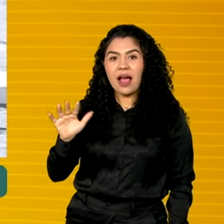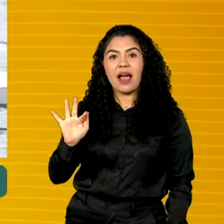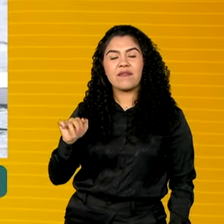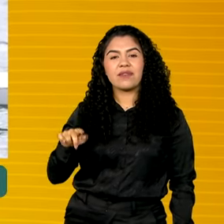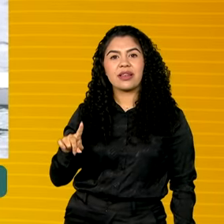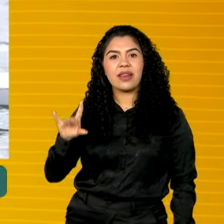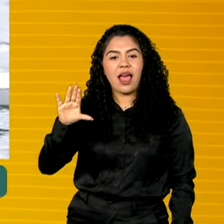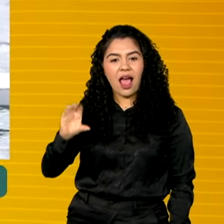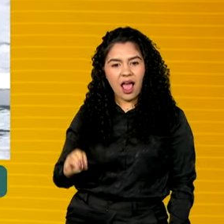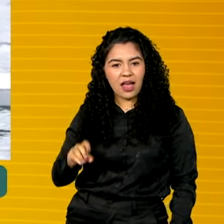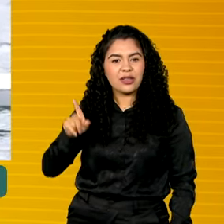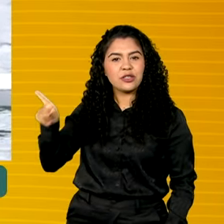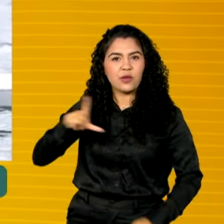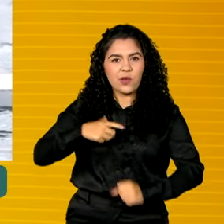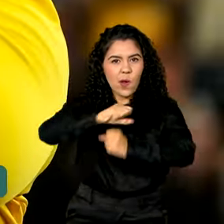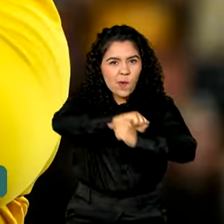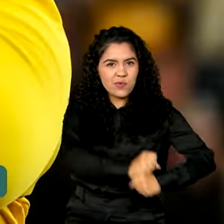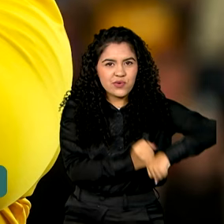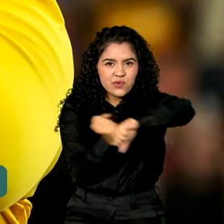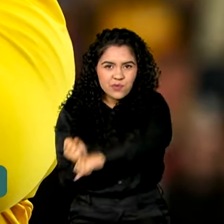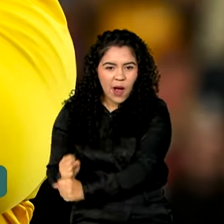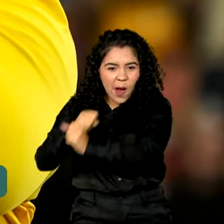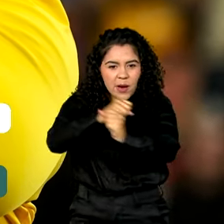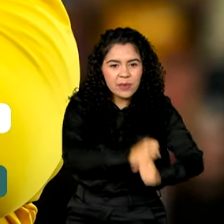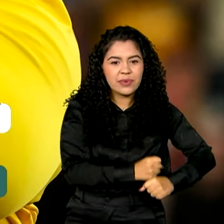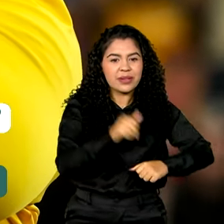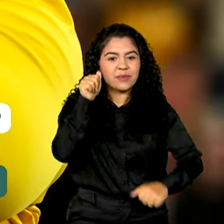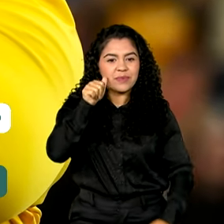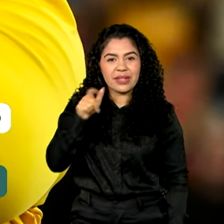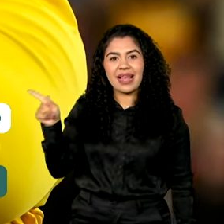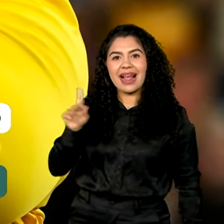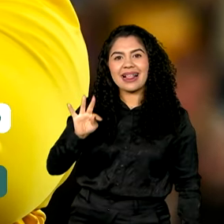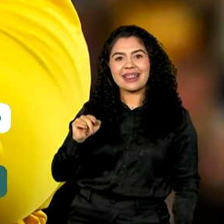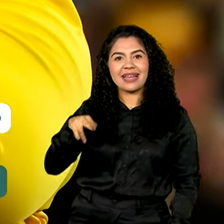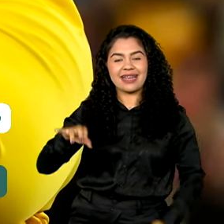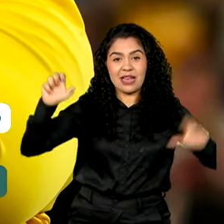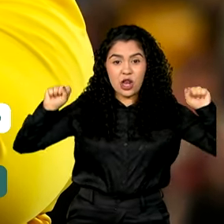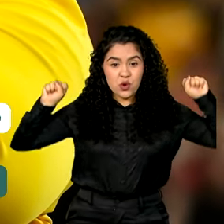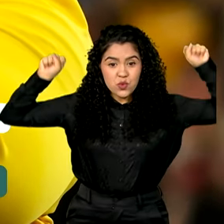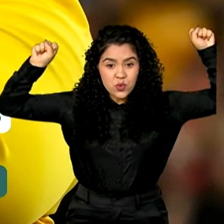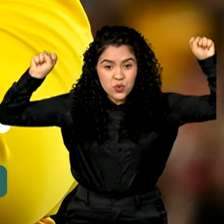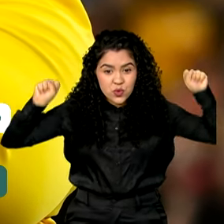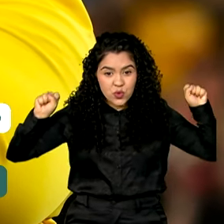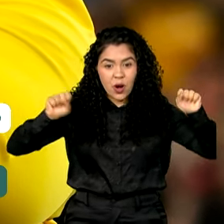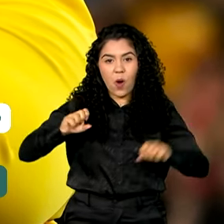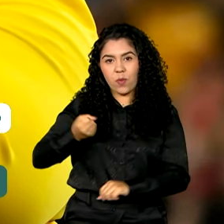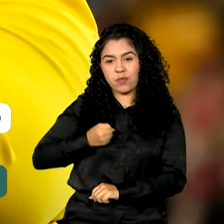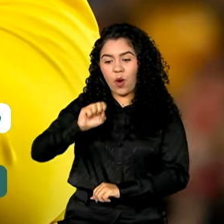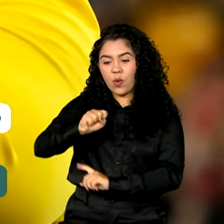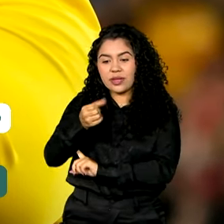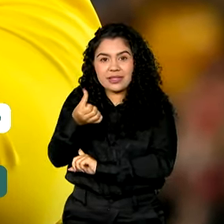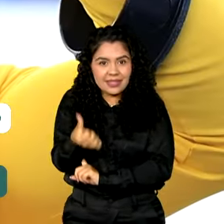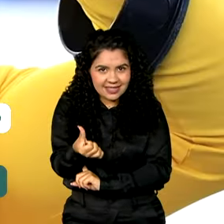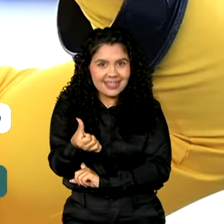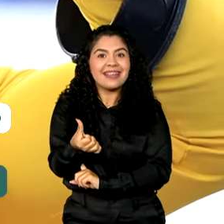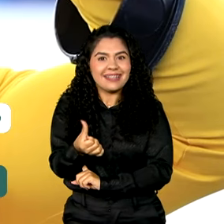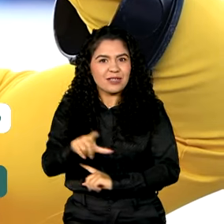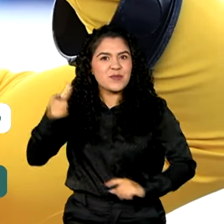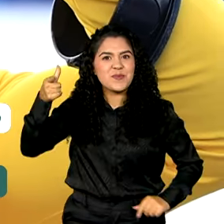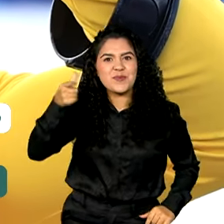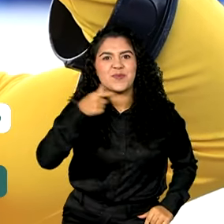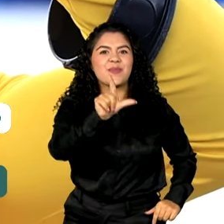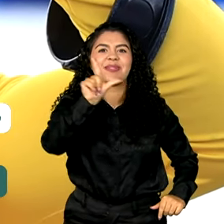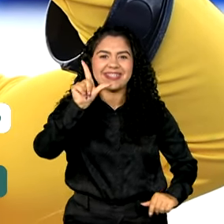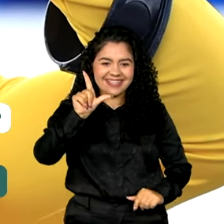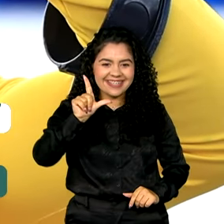classe VL2 da canoagem e Tayana Medeiros na categoria até 86 quilos no halterofilismo garantiram